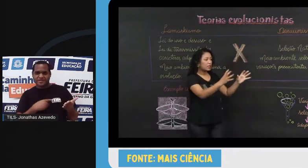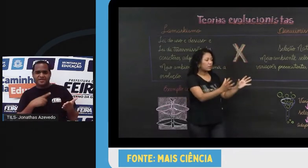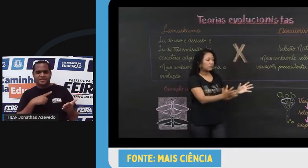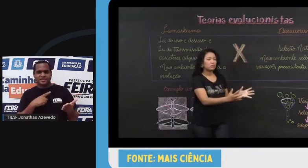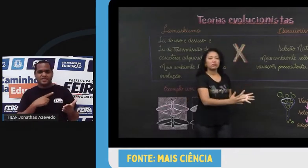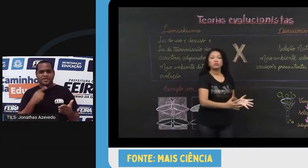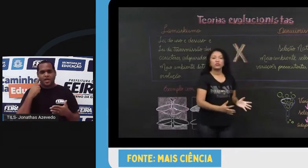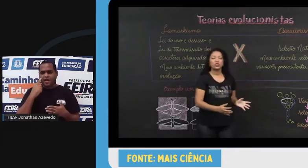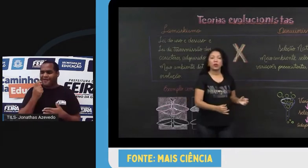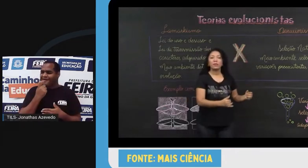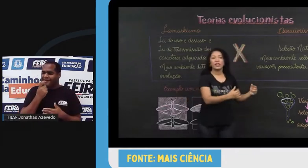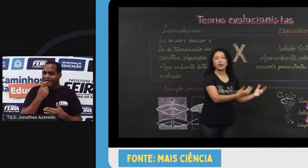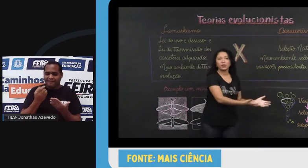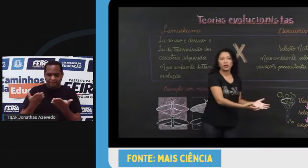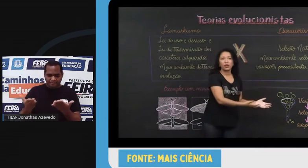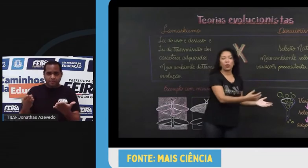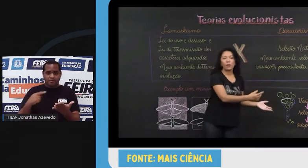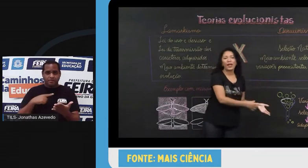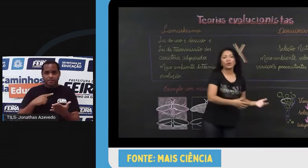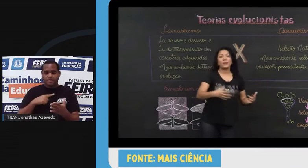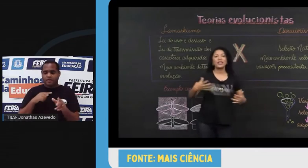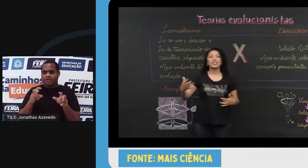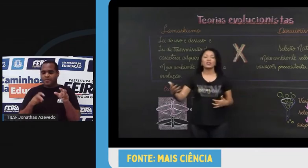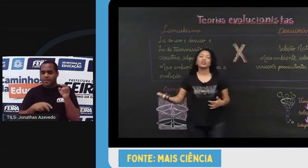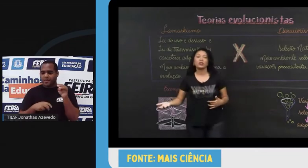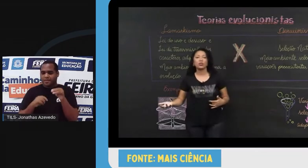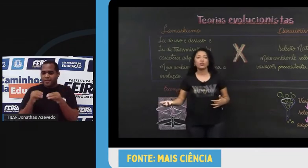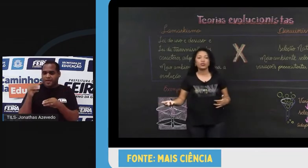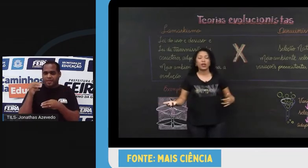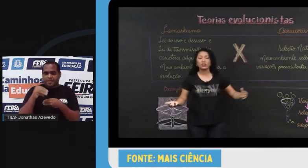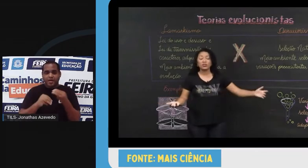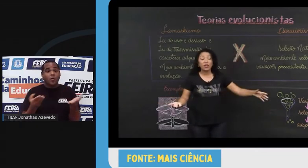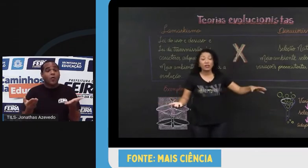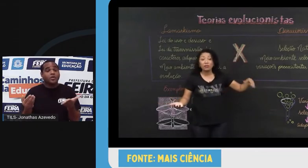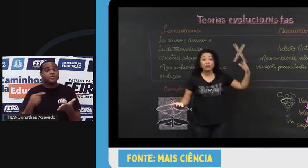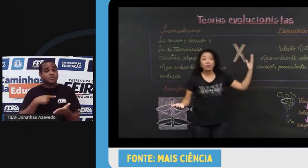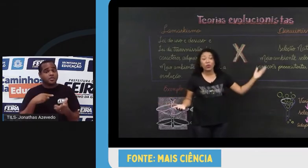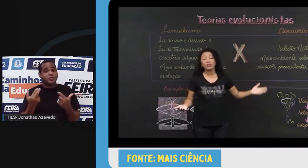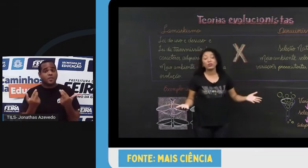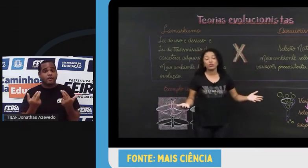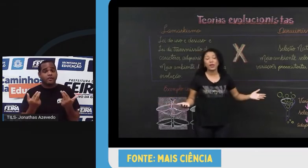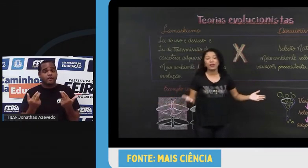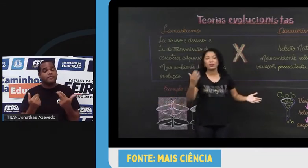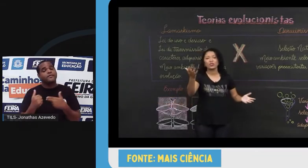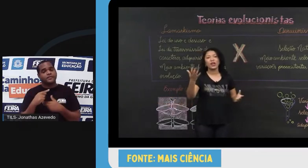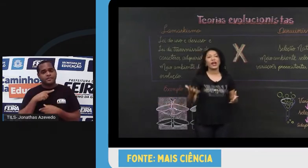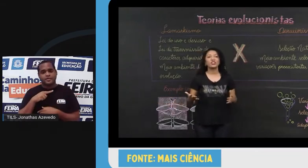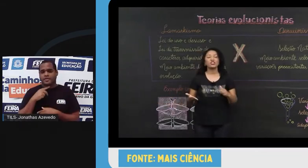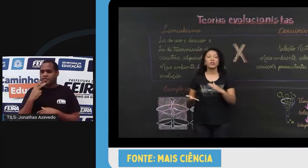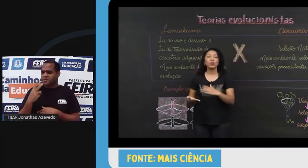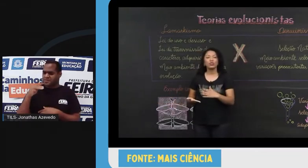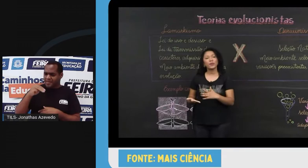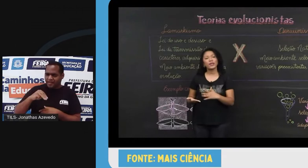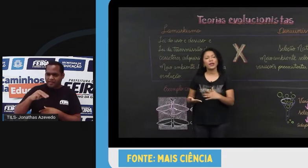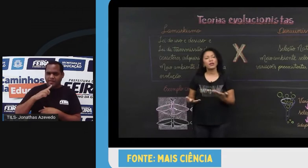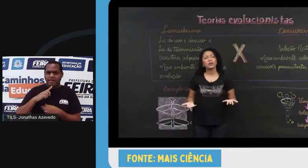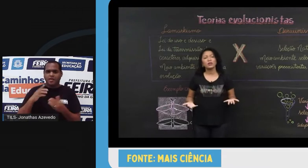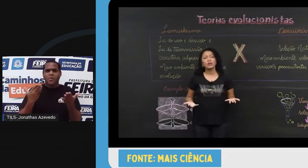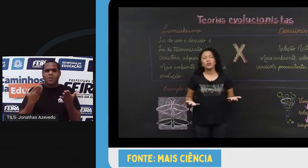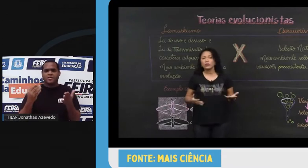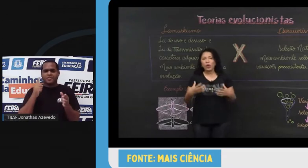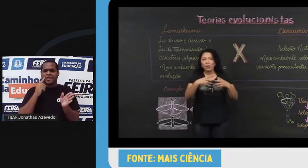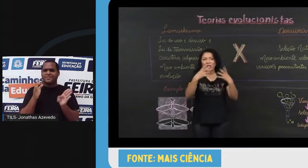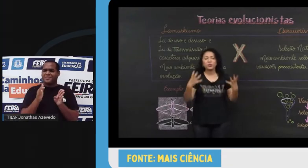ossada de uma preguiça e compara com a preguiça que a gente tem hoje. Essa ossada tem quase dois metros. A que a gente tem hoje é